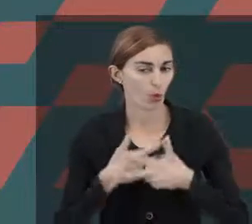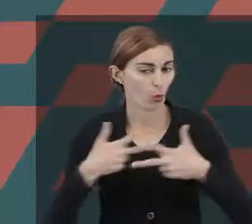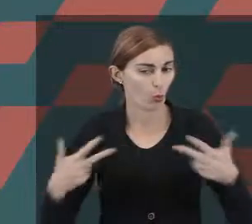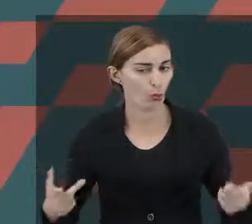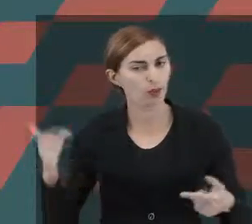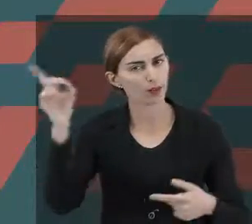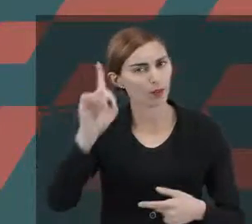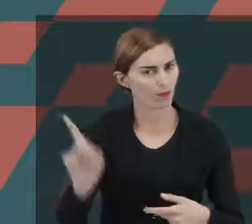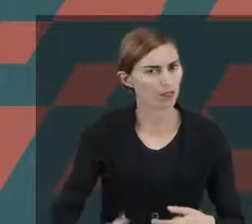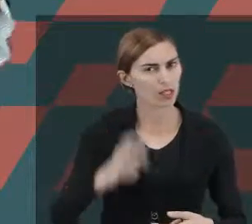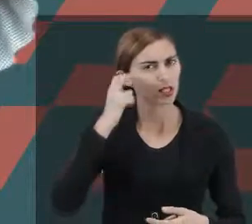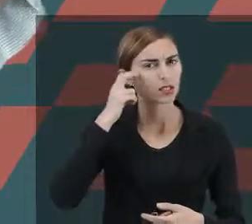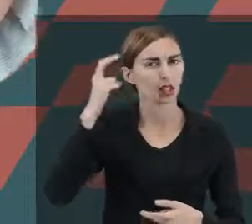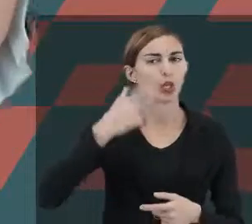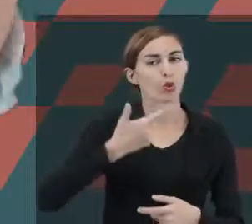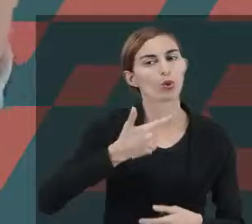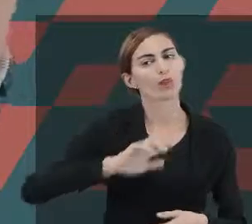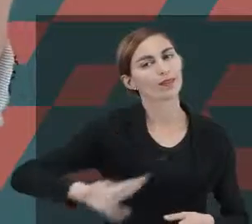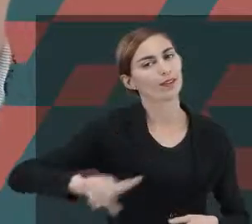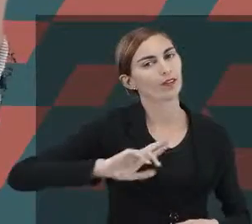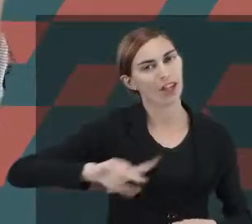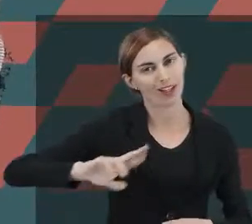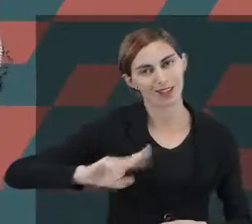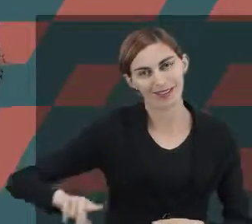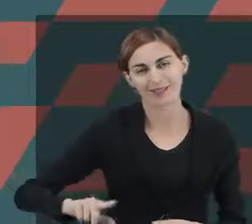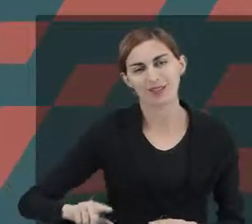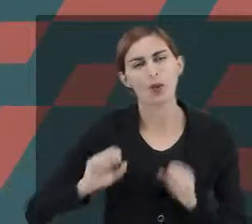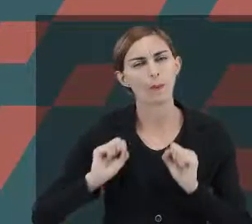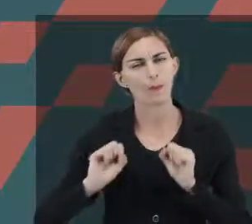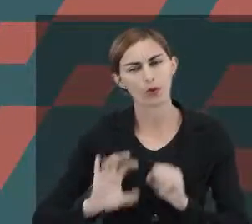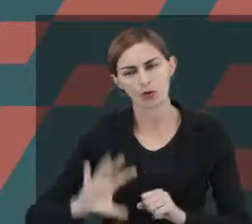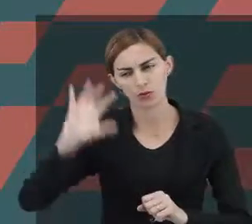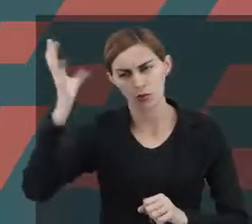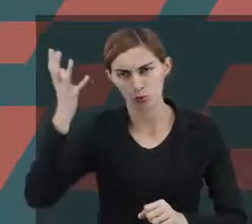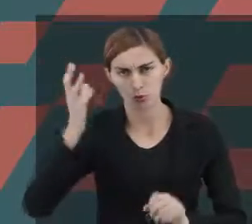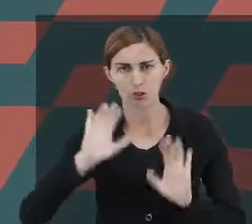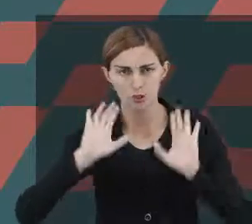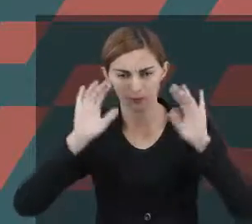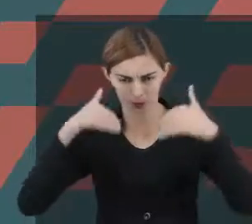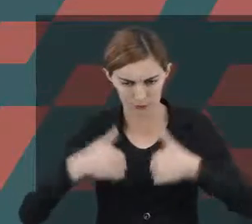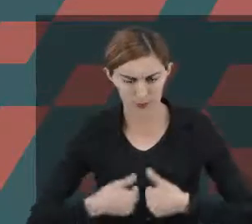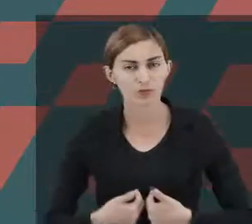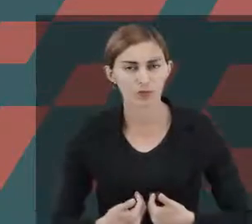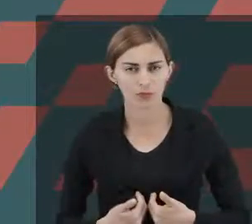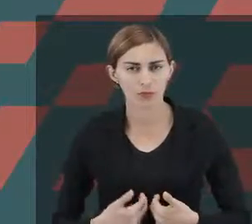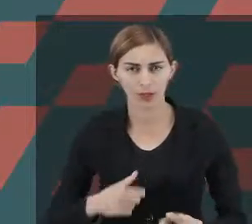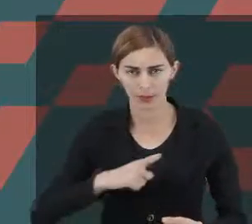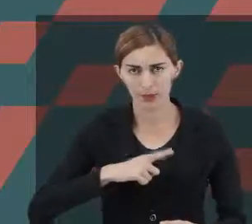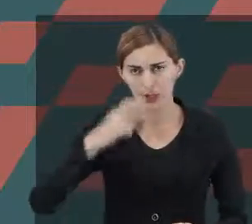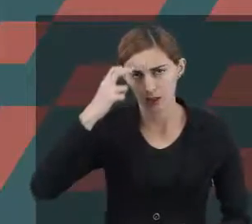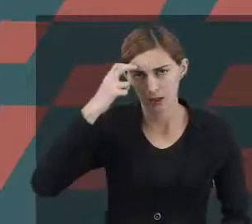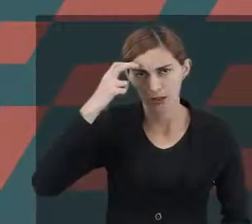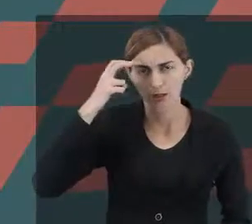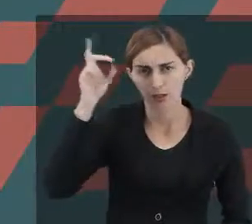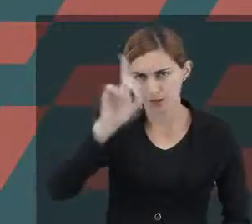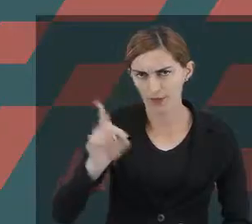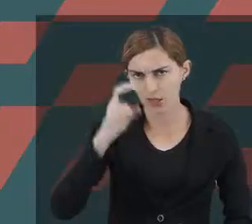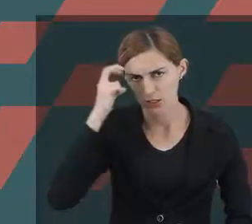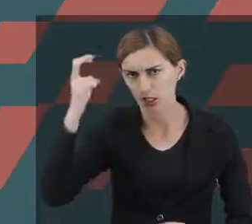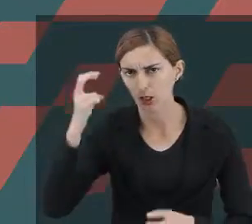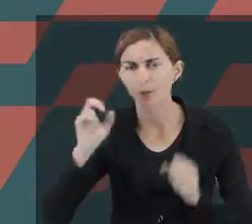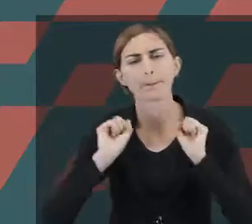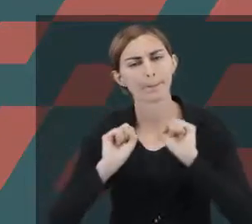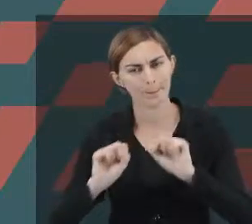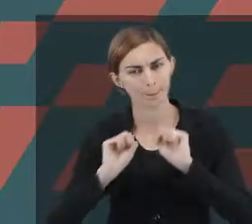é uma coisa. Deficiência intelectual é outra. Pode acontecer de uma criança com transtorno do espectro autista ter deficiência intelectual?